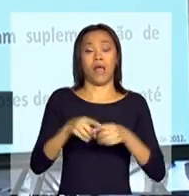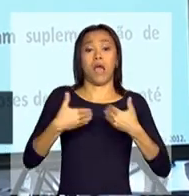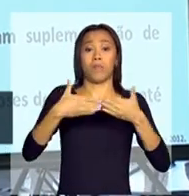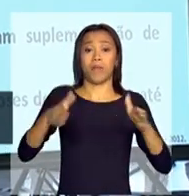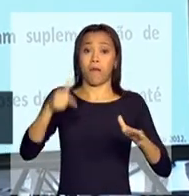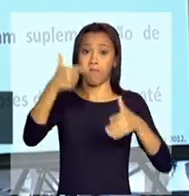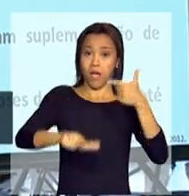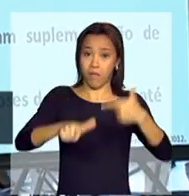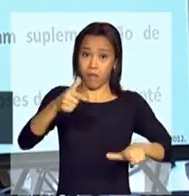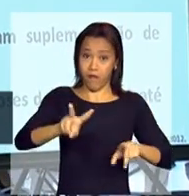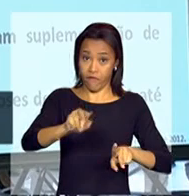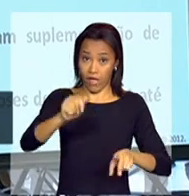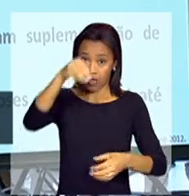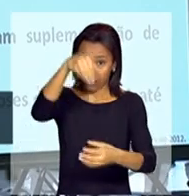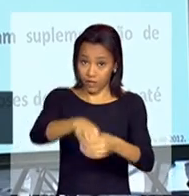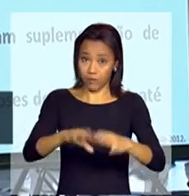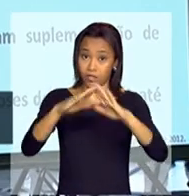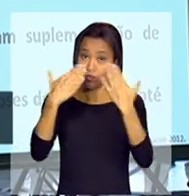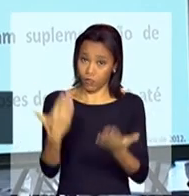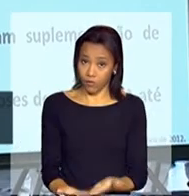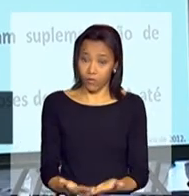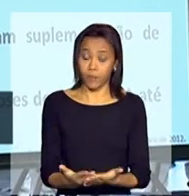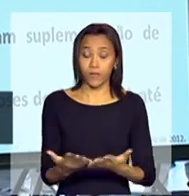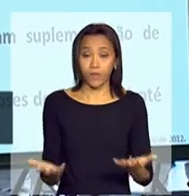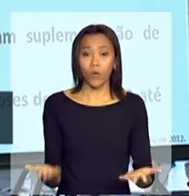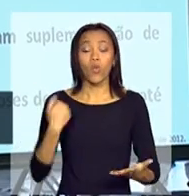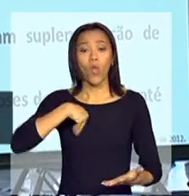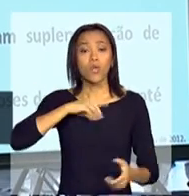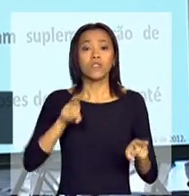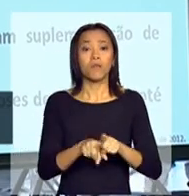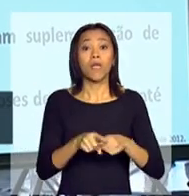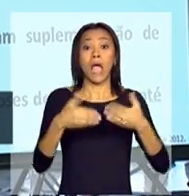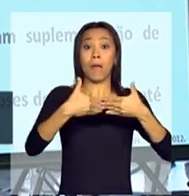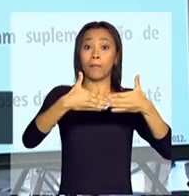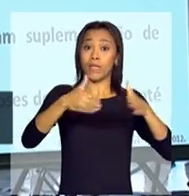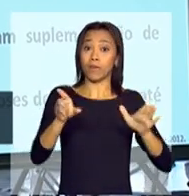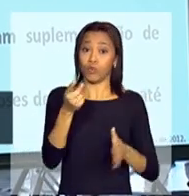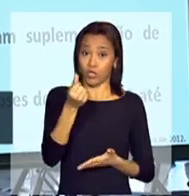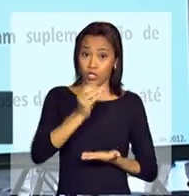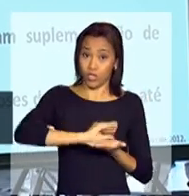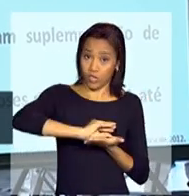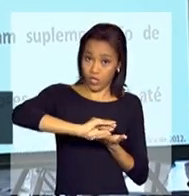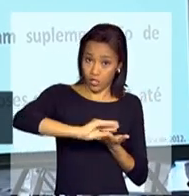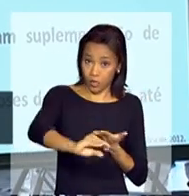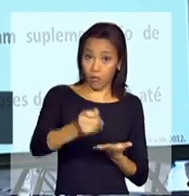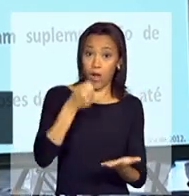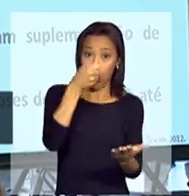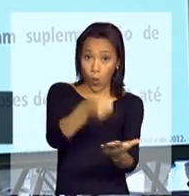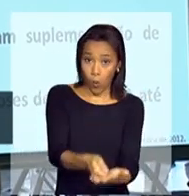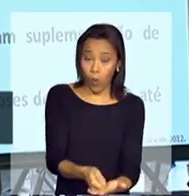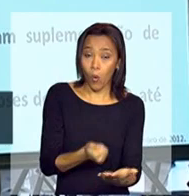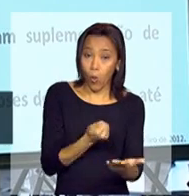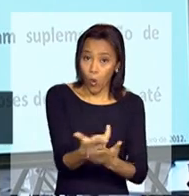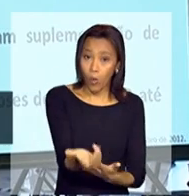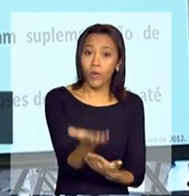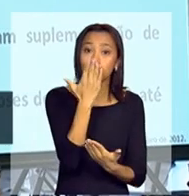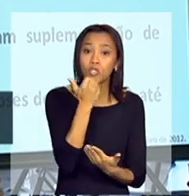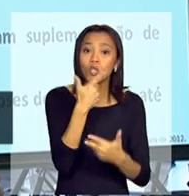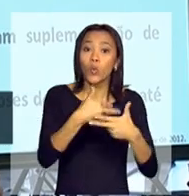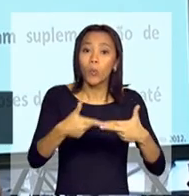na nossa rede escolar. Nós também ampliamos os recursos para a merenda escolar, que é ampliado nessa faixa etária em